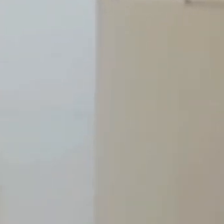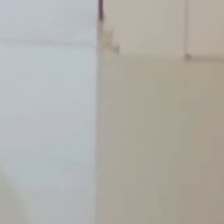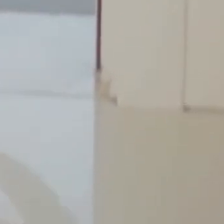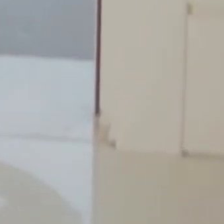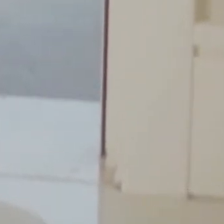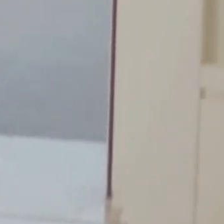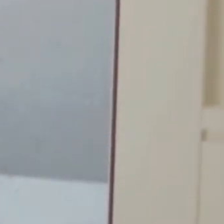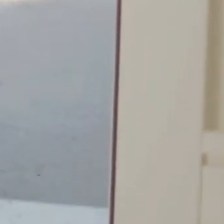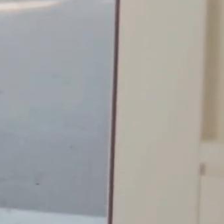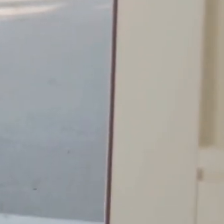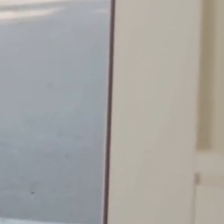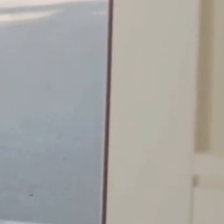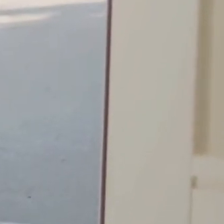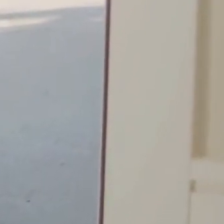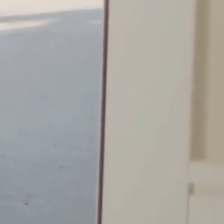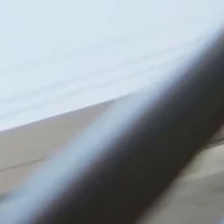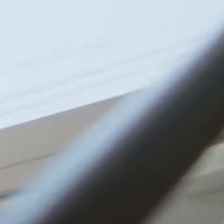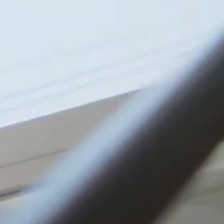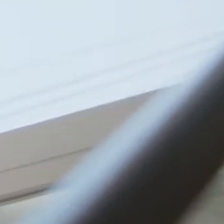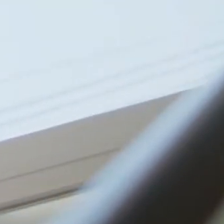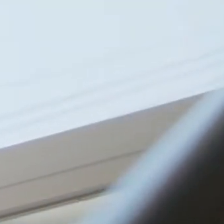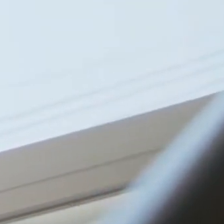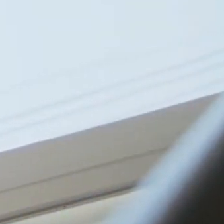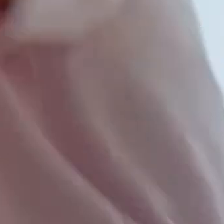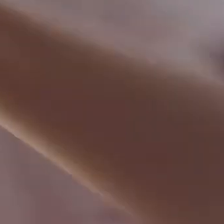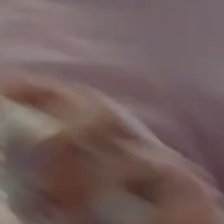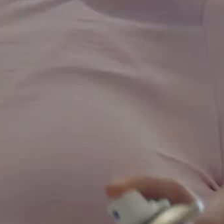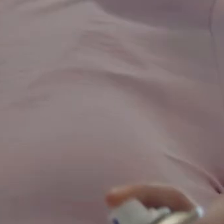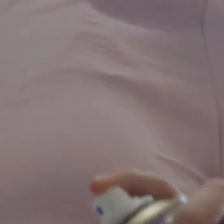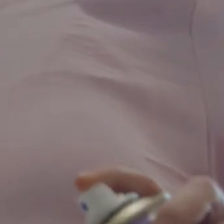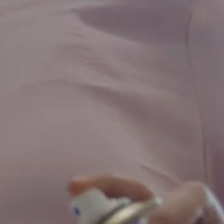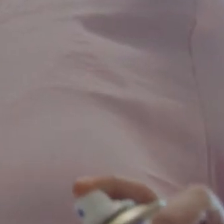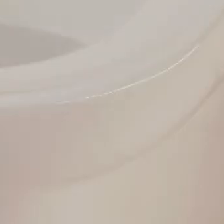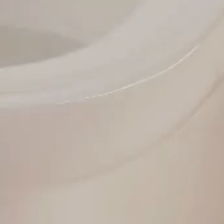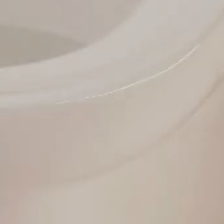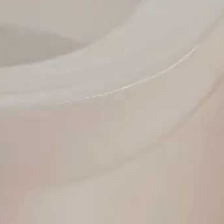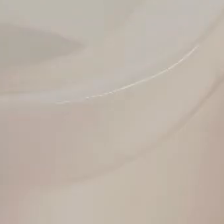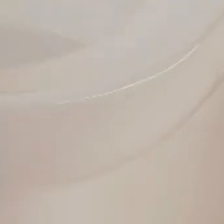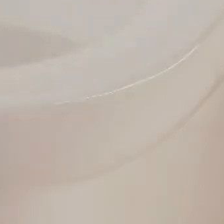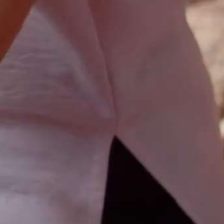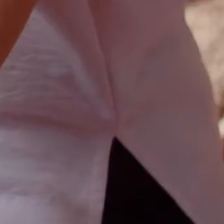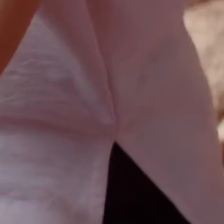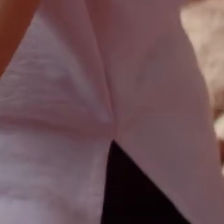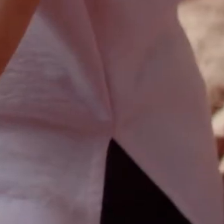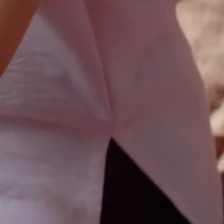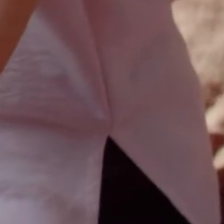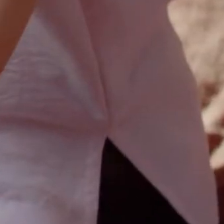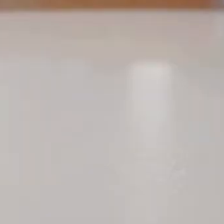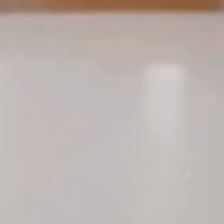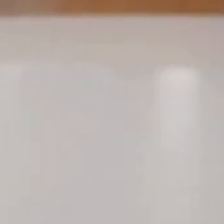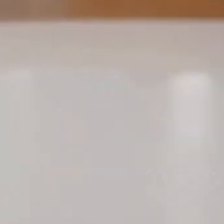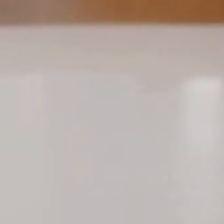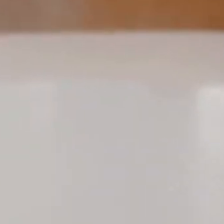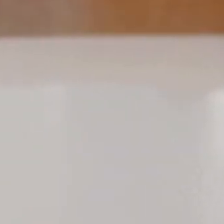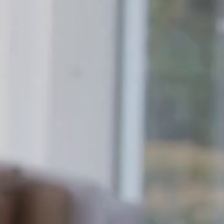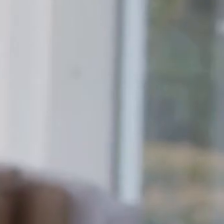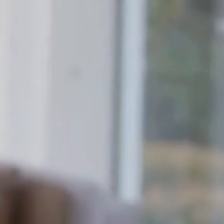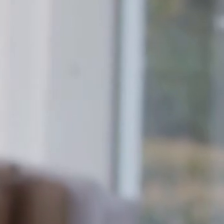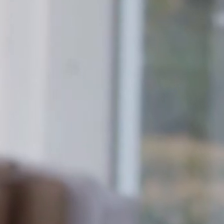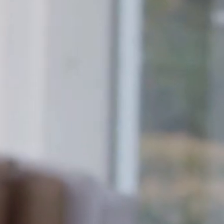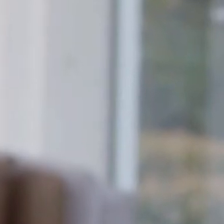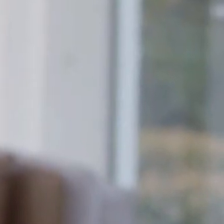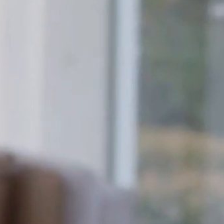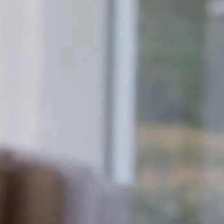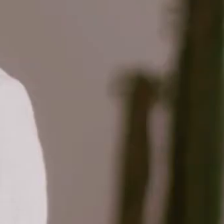Mas com o Gimo Antibac Você vai eliminar Esses intrusos Que podem estar Espalhados pela casa De maneira fácil Rápida